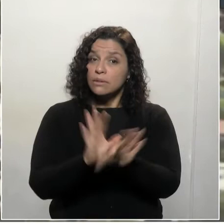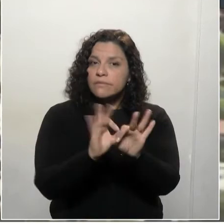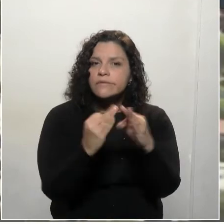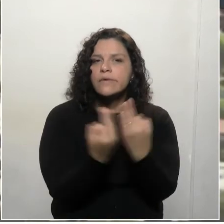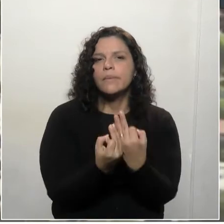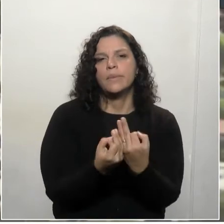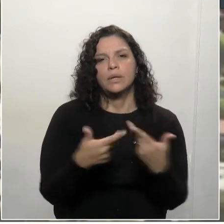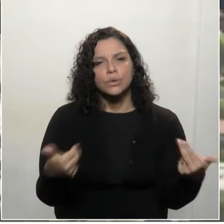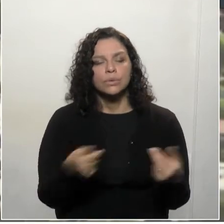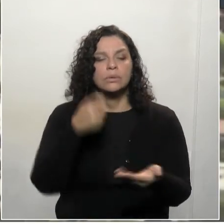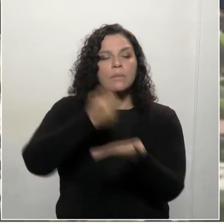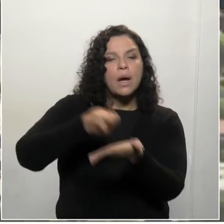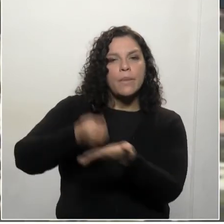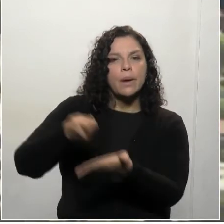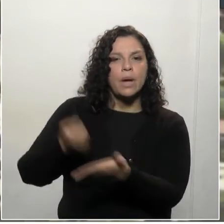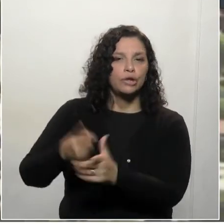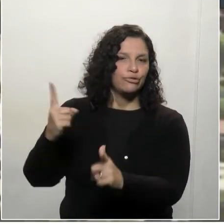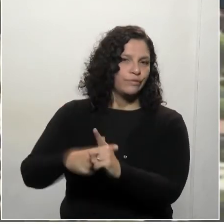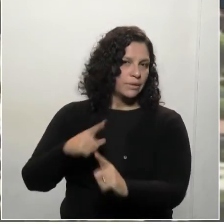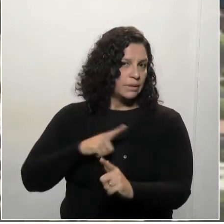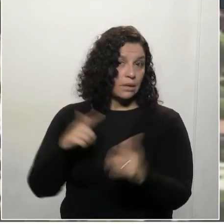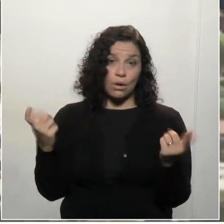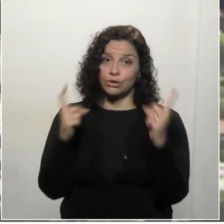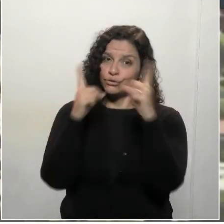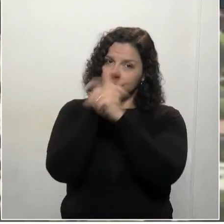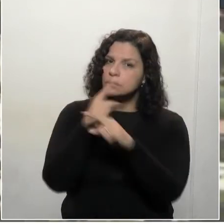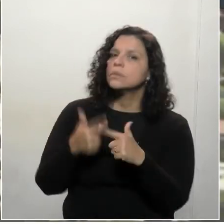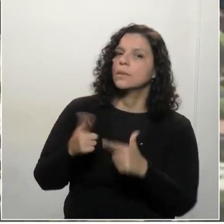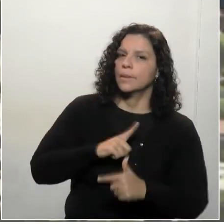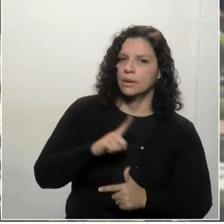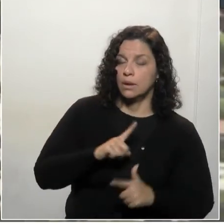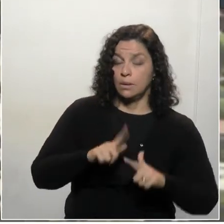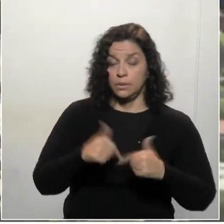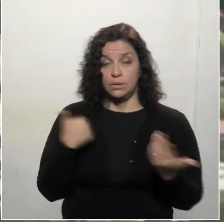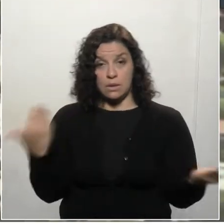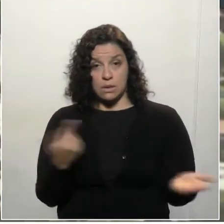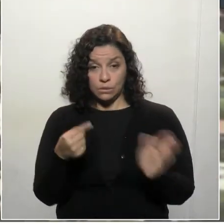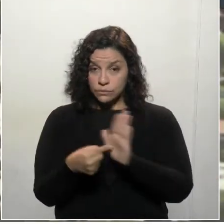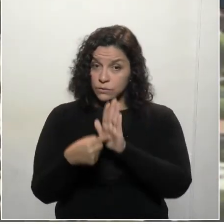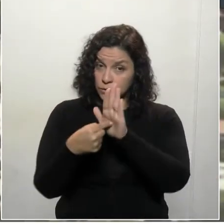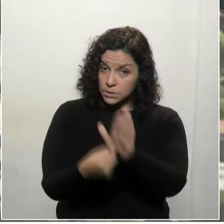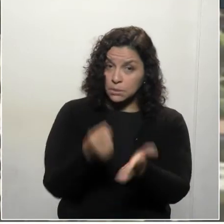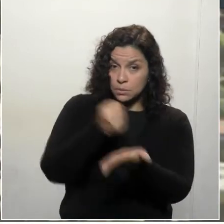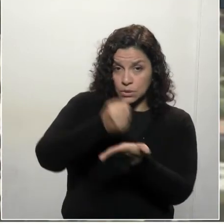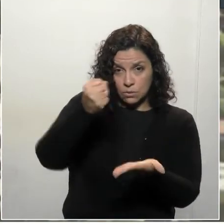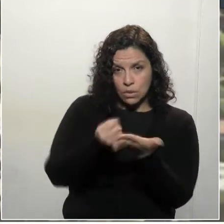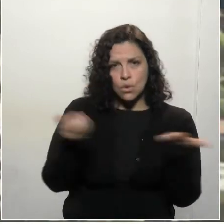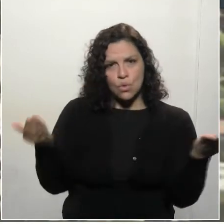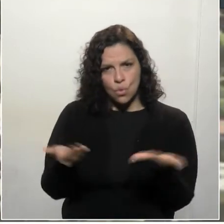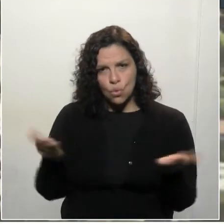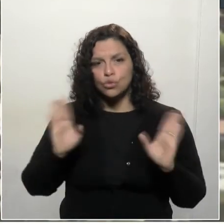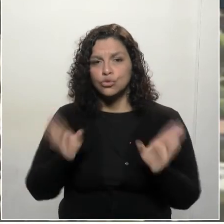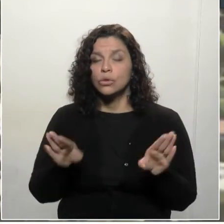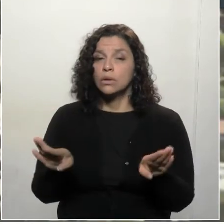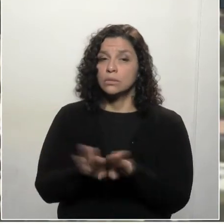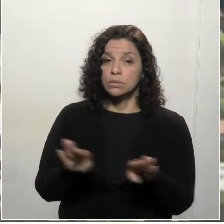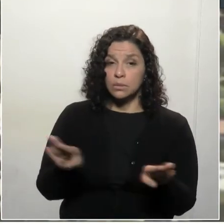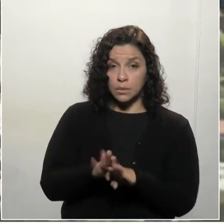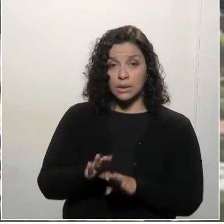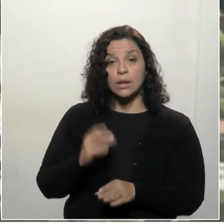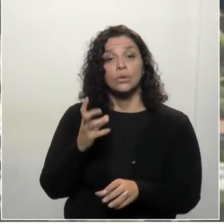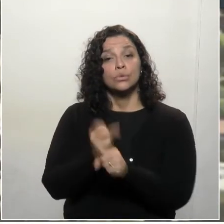e estão tendo essa dificuldade. Então, presidente, estou apresentando, o protocolo hoje está aberto no bloco